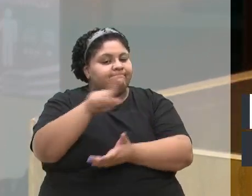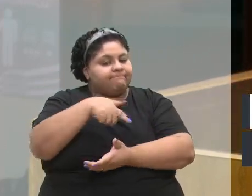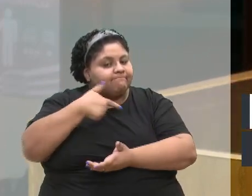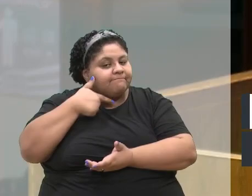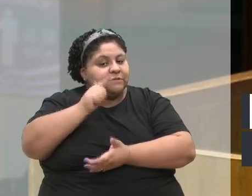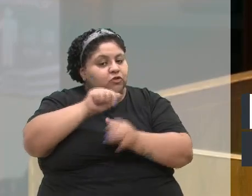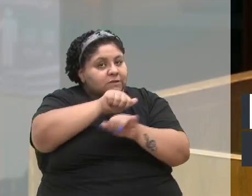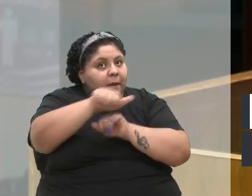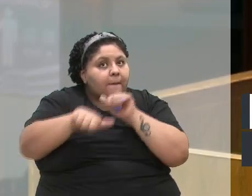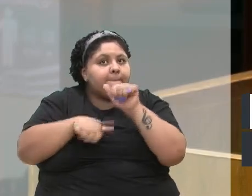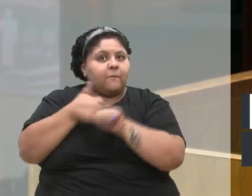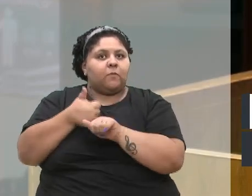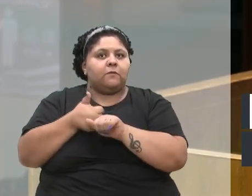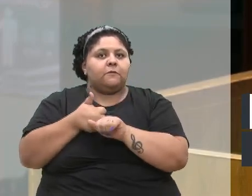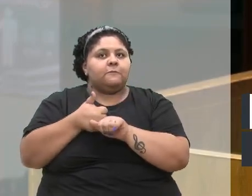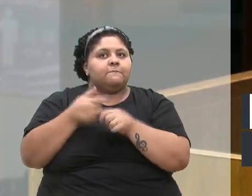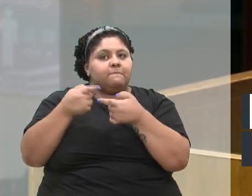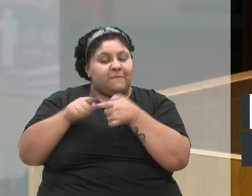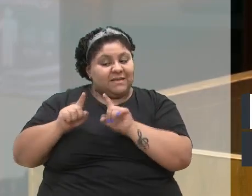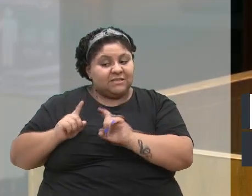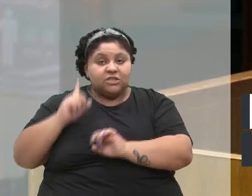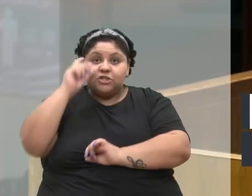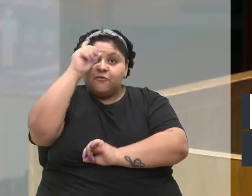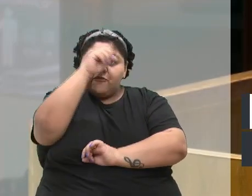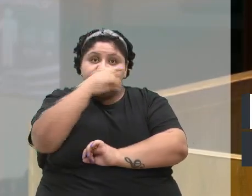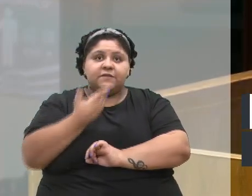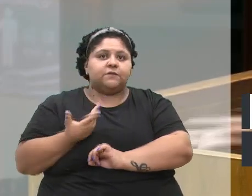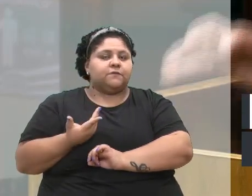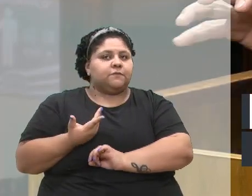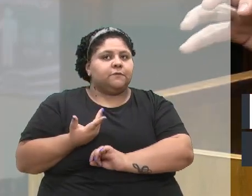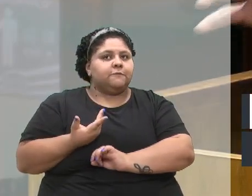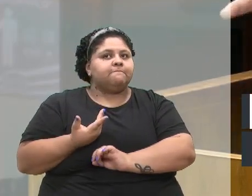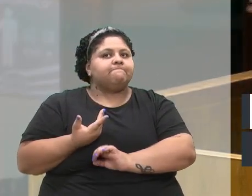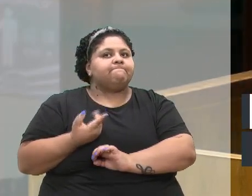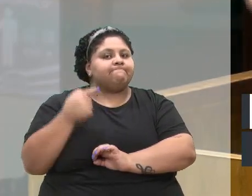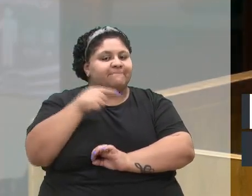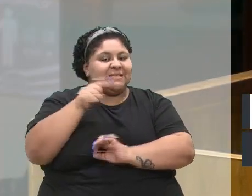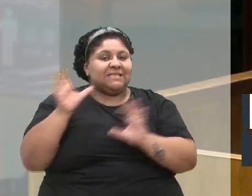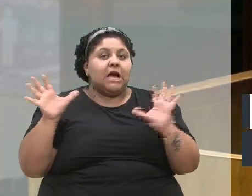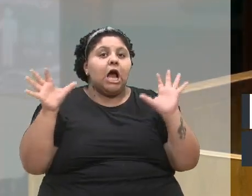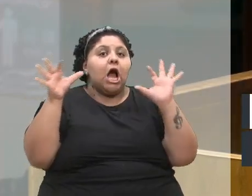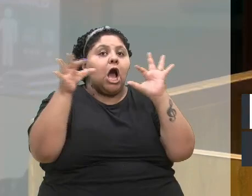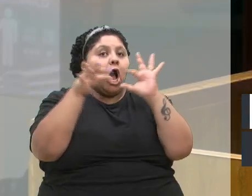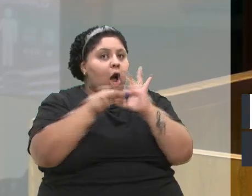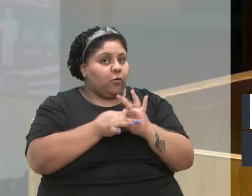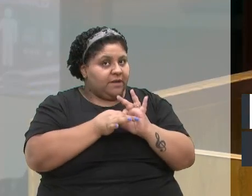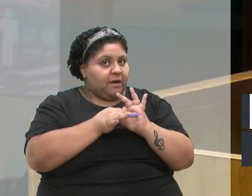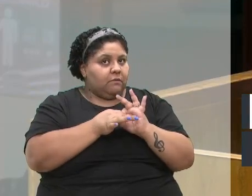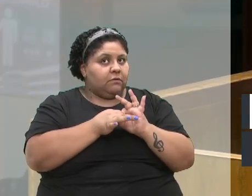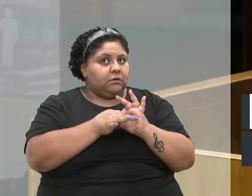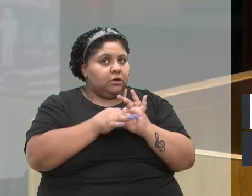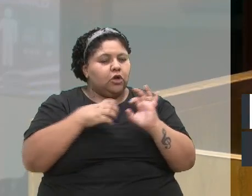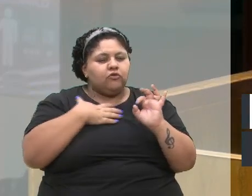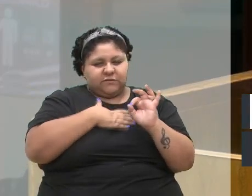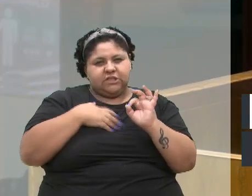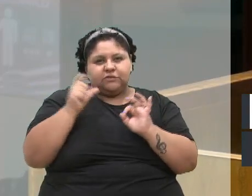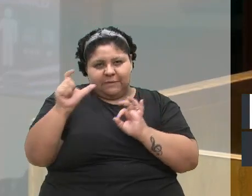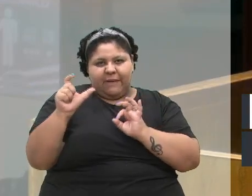reverter, mas é difícil. Essa união, no bom sentido da palavra,